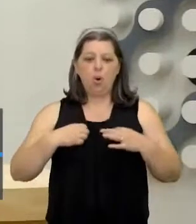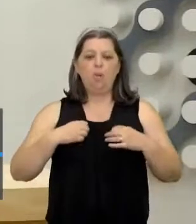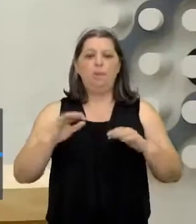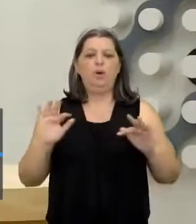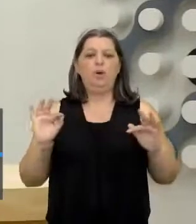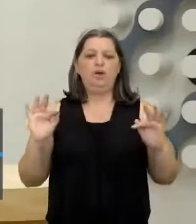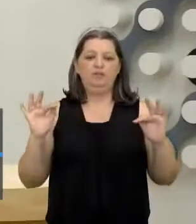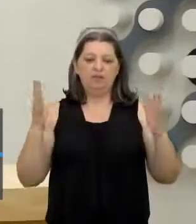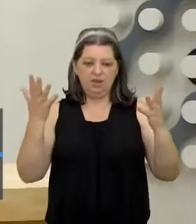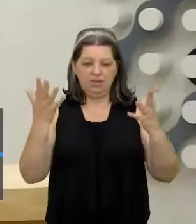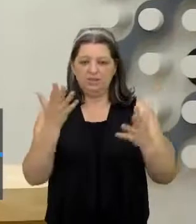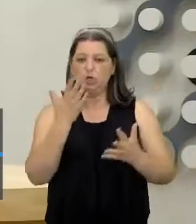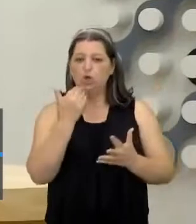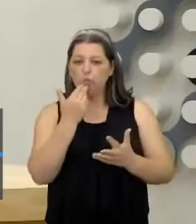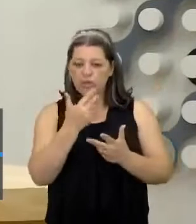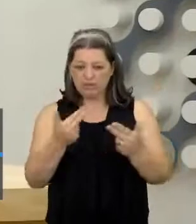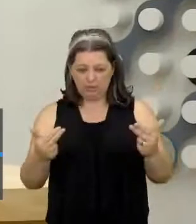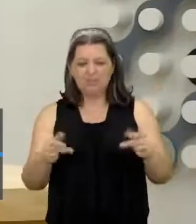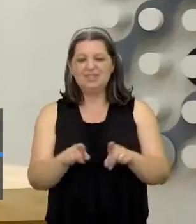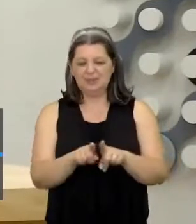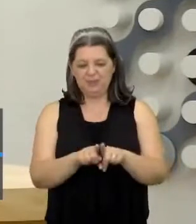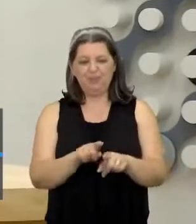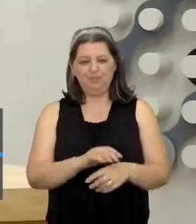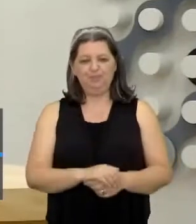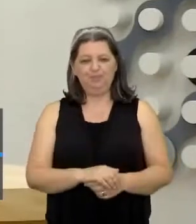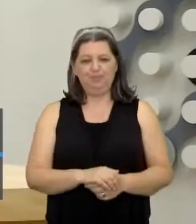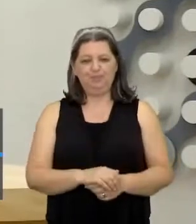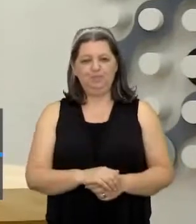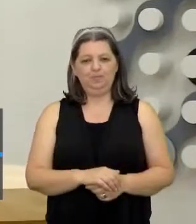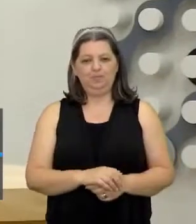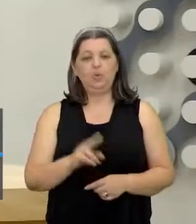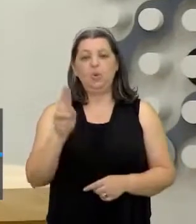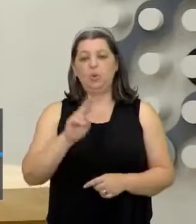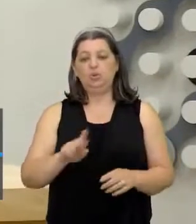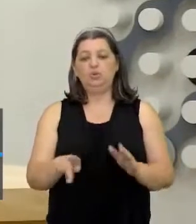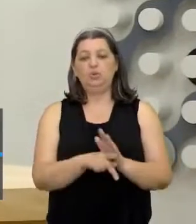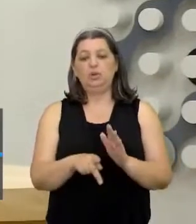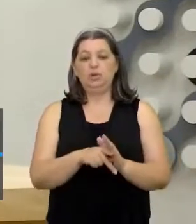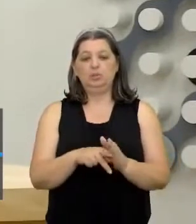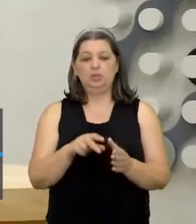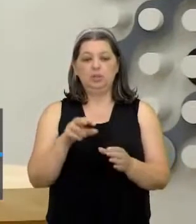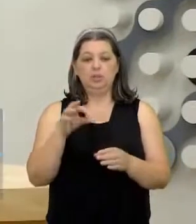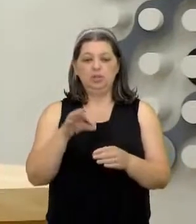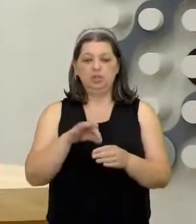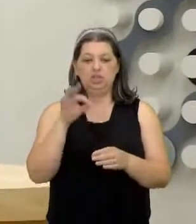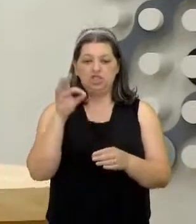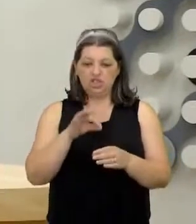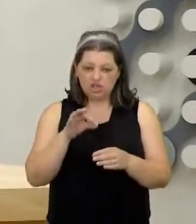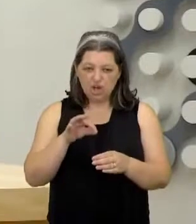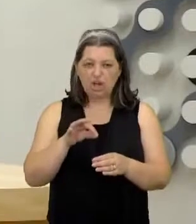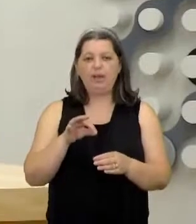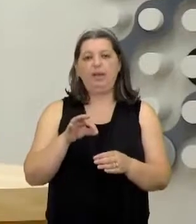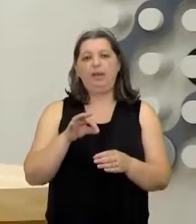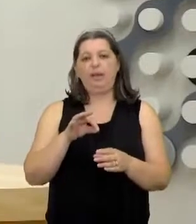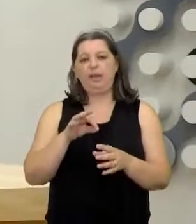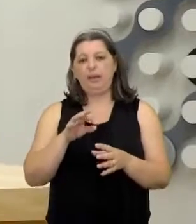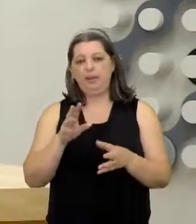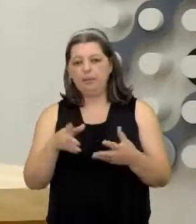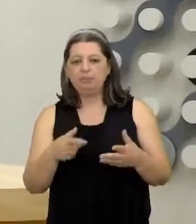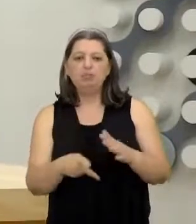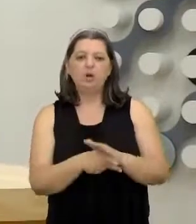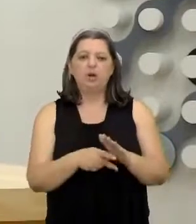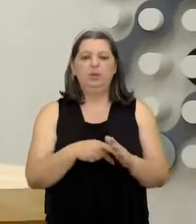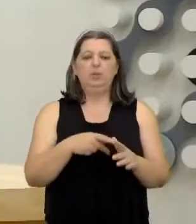puxou aqui a questão Das roupas Uso de chá O professor Maria Uso de chá, de ervas, medicinais Pesca e